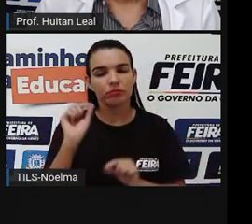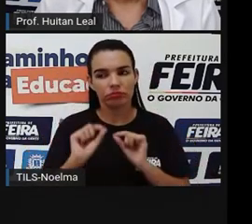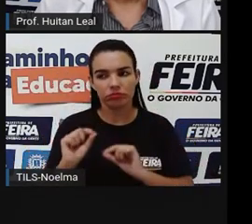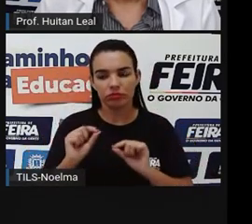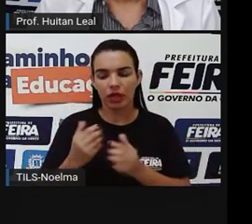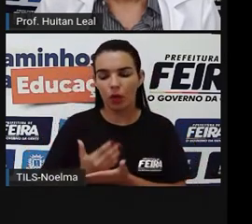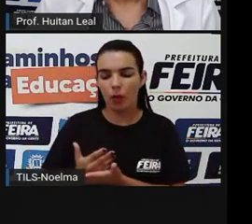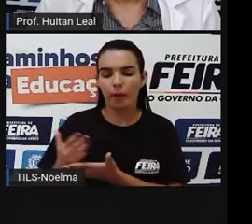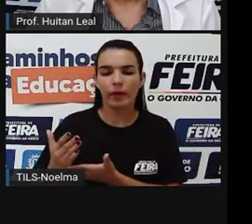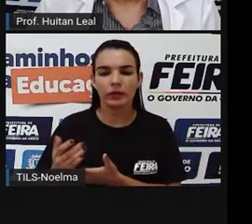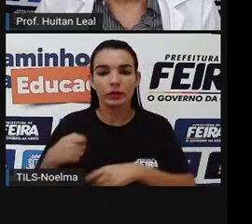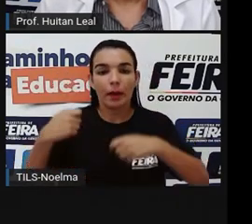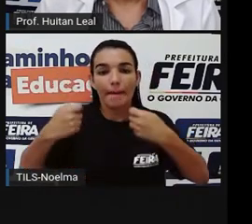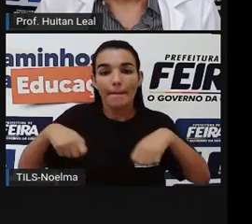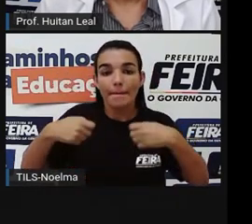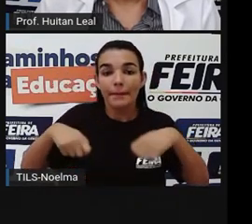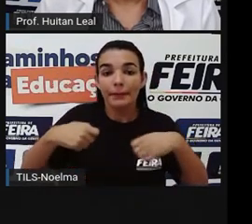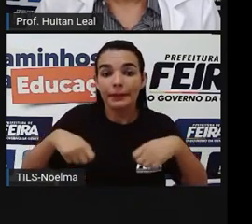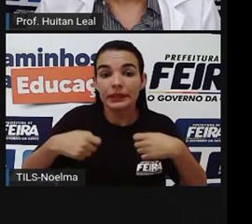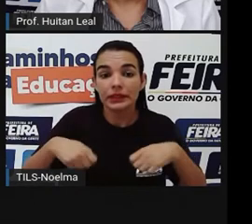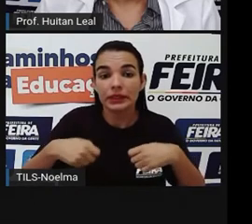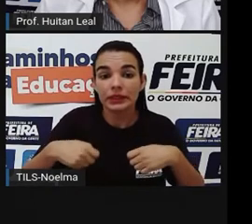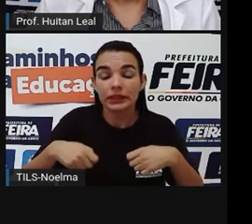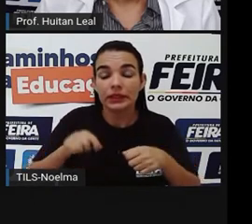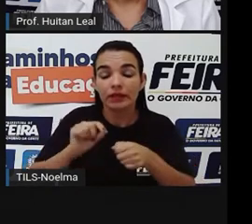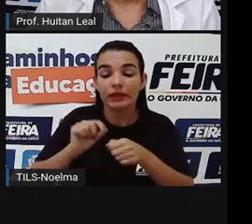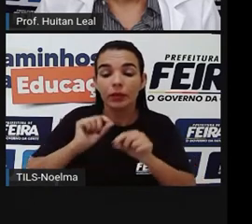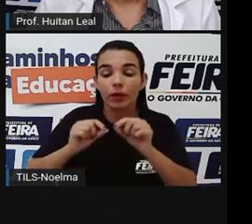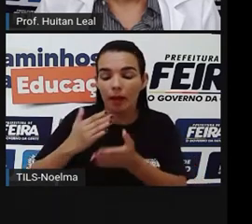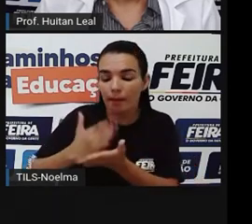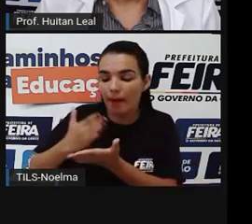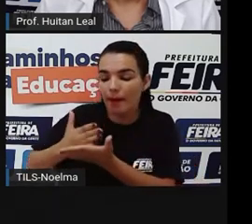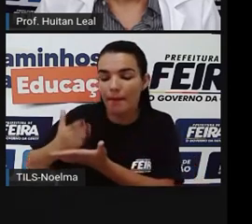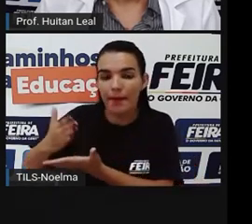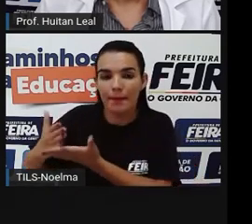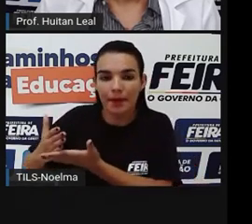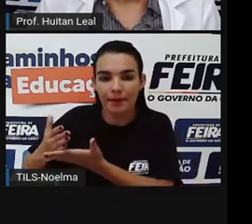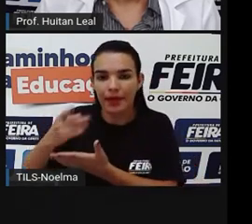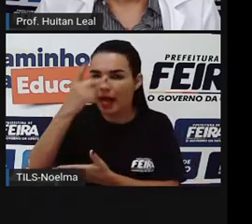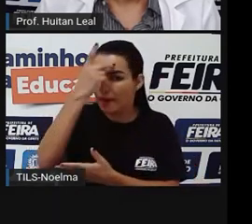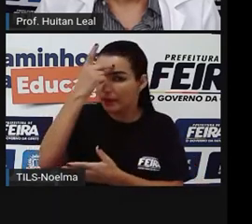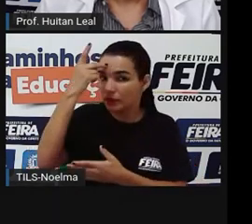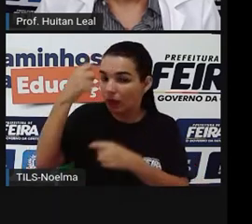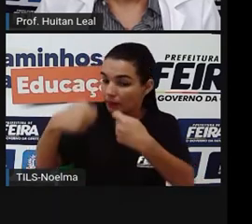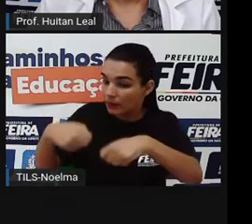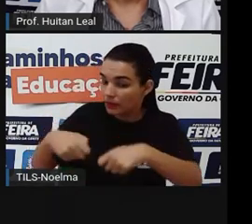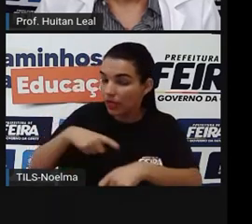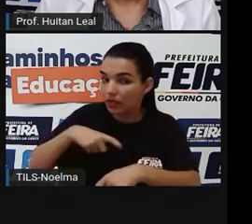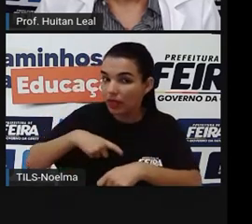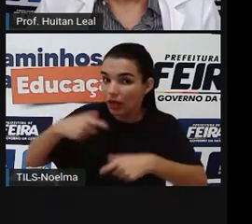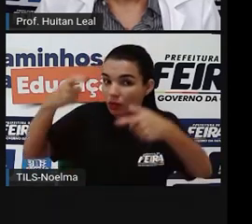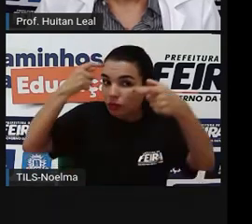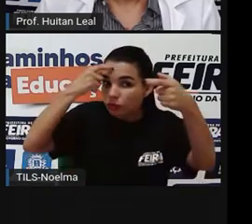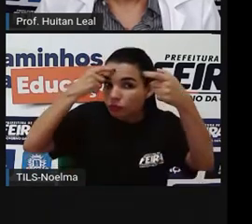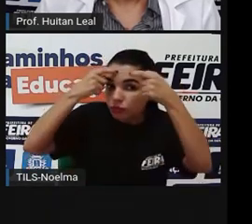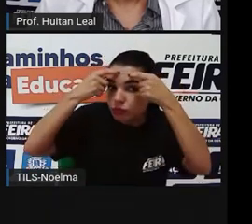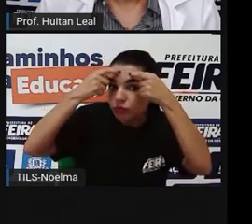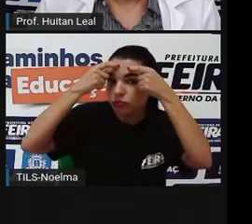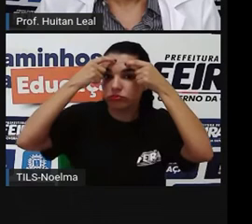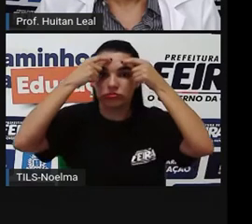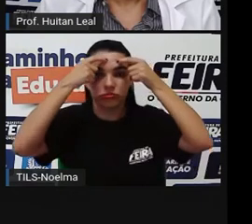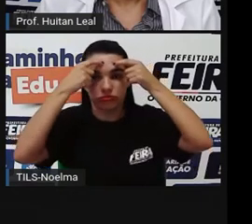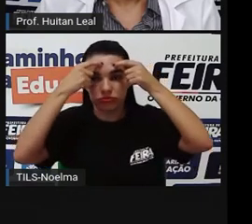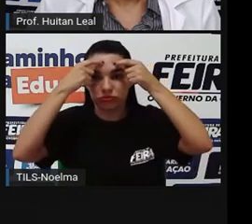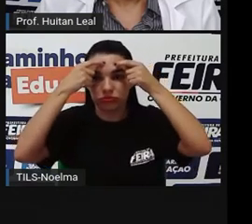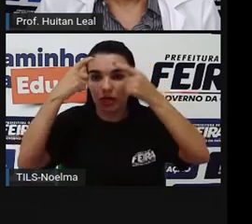temos que realizar esses passos, né? A pessoa tem que ter consciência e a maneira mais efetiva